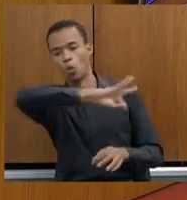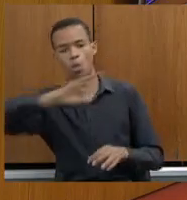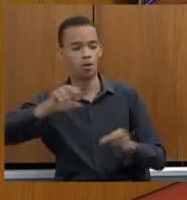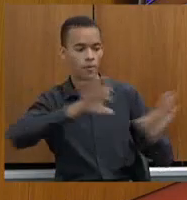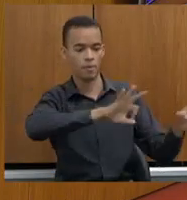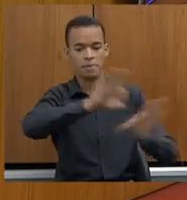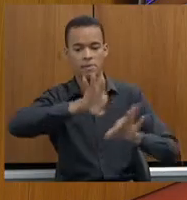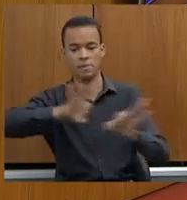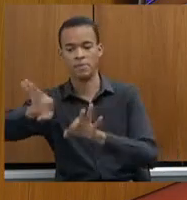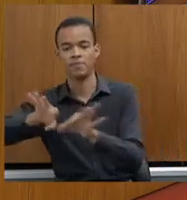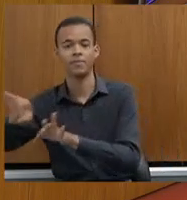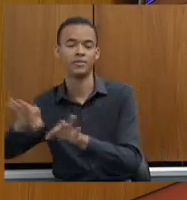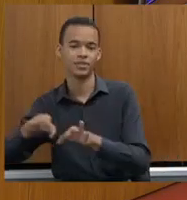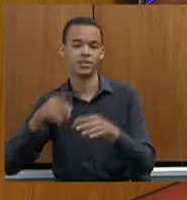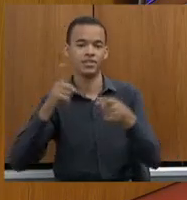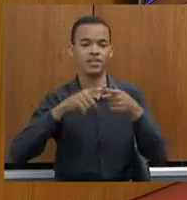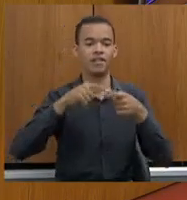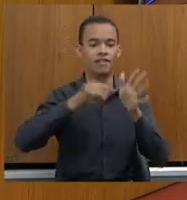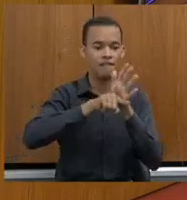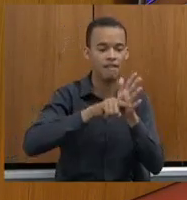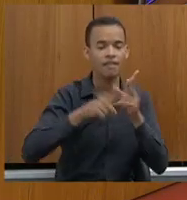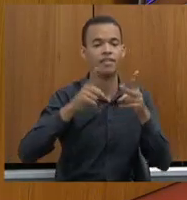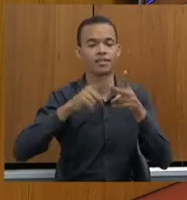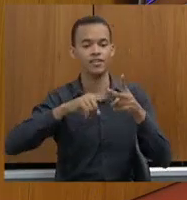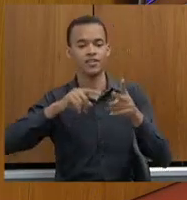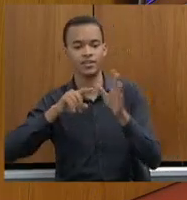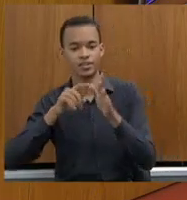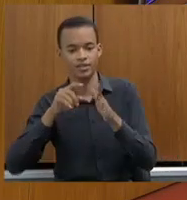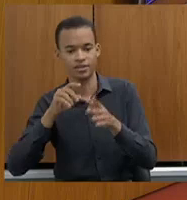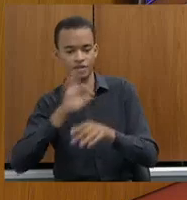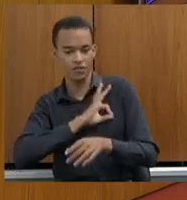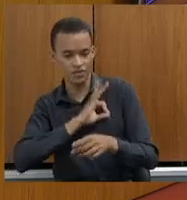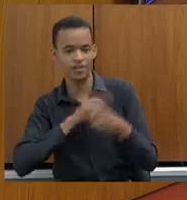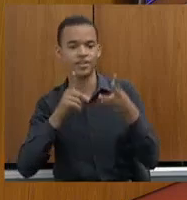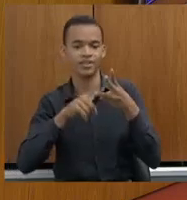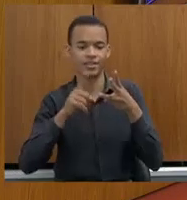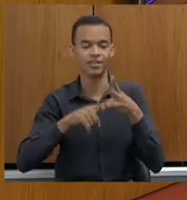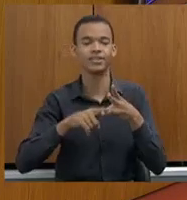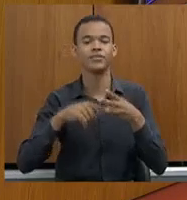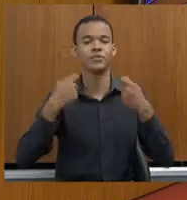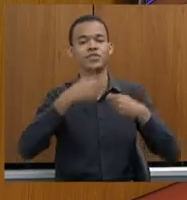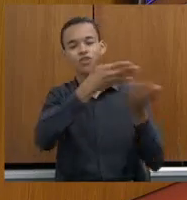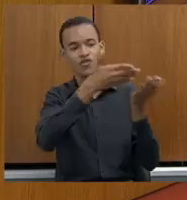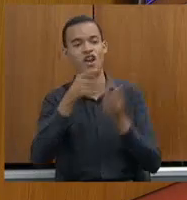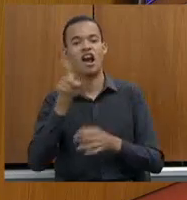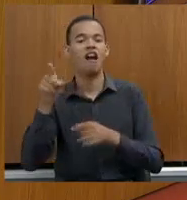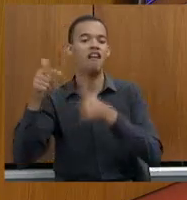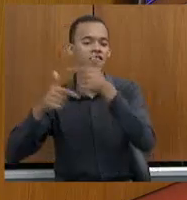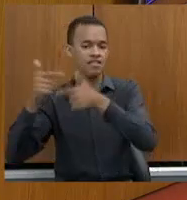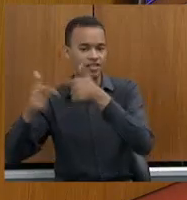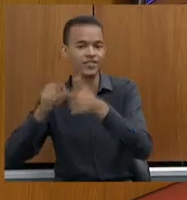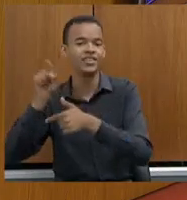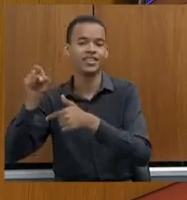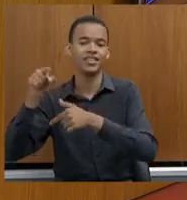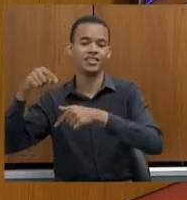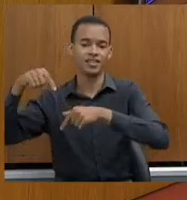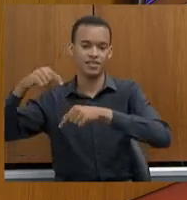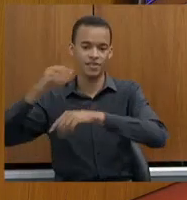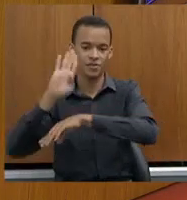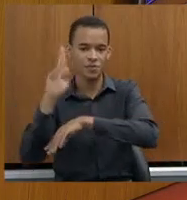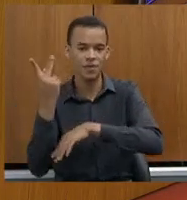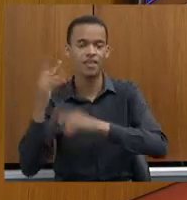investigador. Mandar ele aqui atuar aqui na área da periferia de Belo Horizonte, relatar os inquérito, ele me empreende, ele mesmo instaura inquérito,